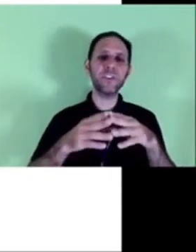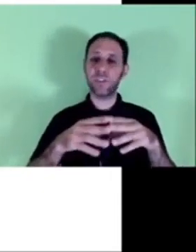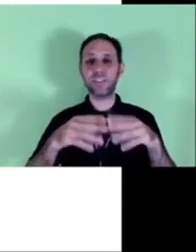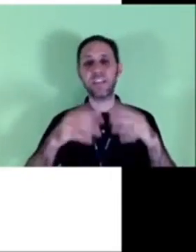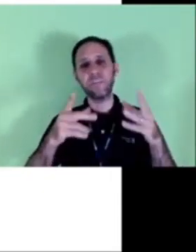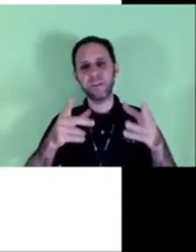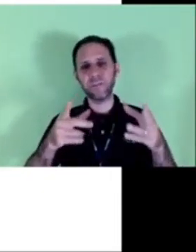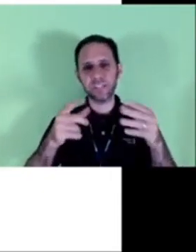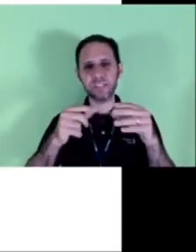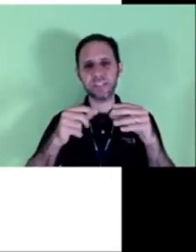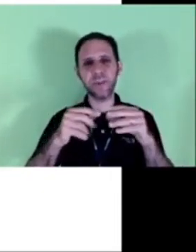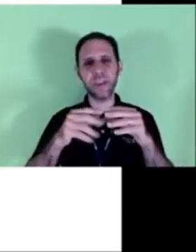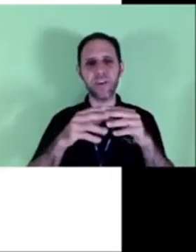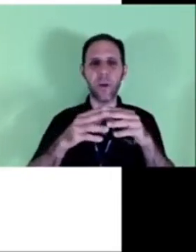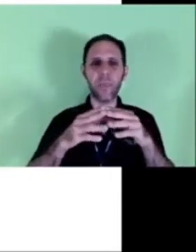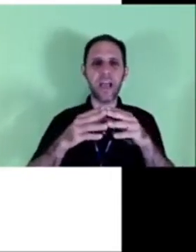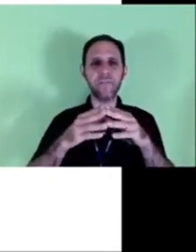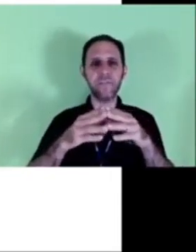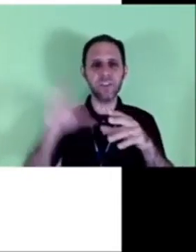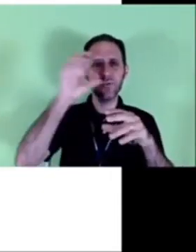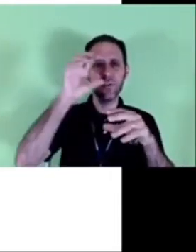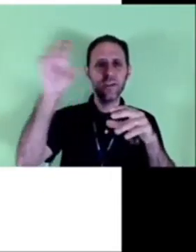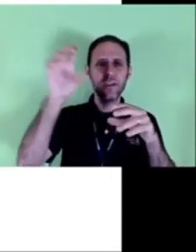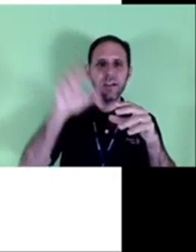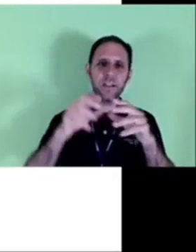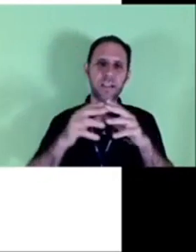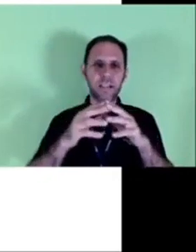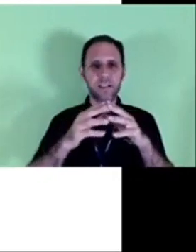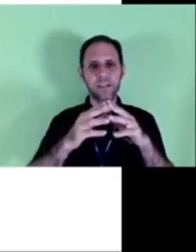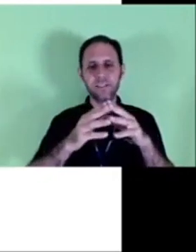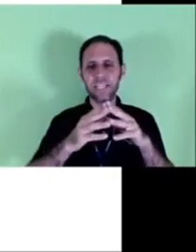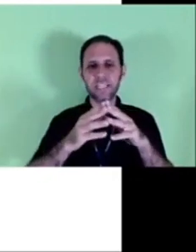aqui um aviso que serve para vocês também aviso